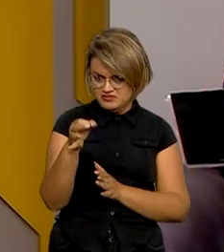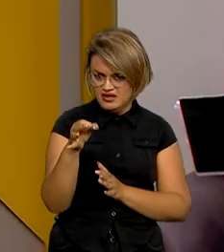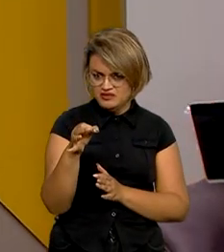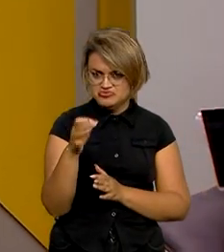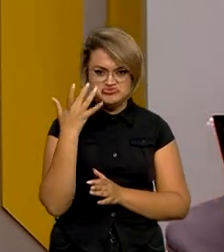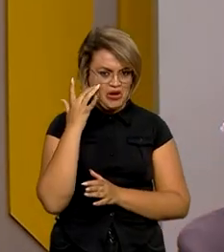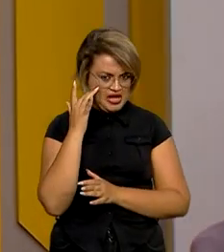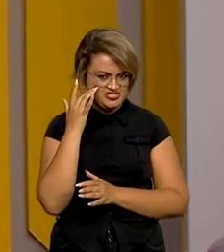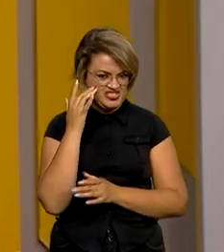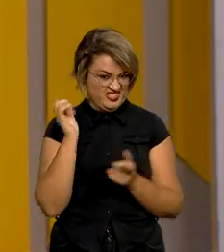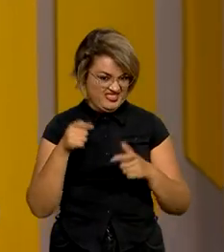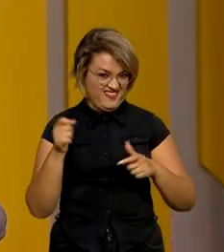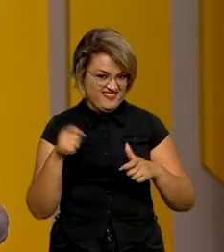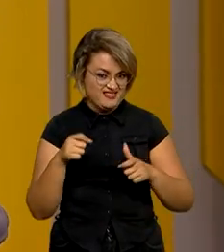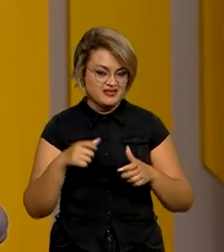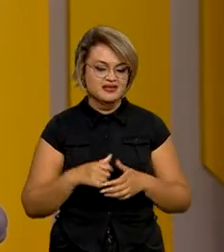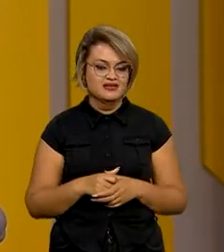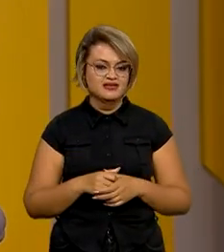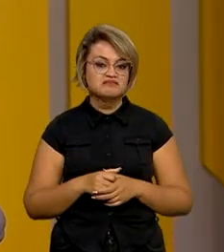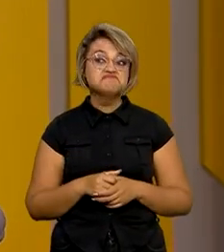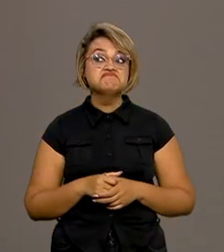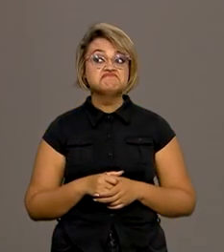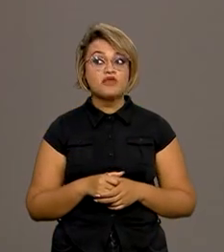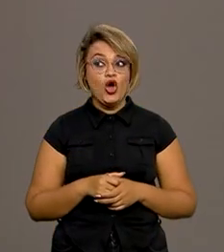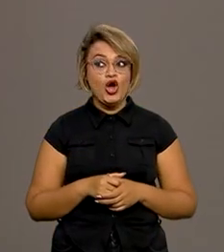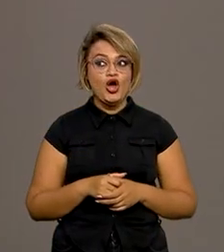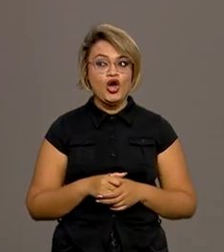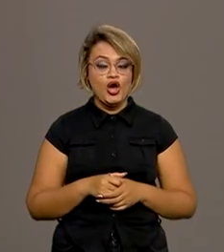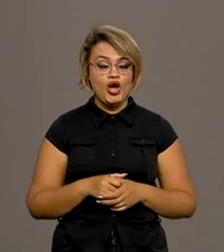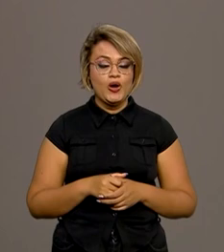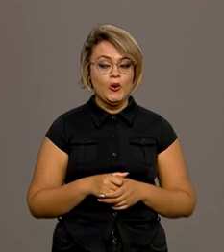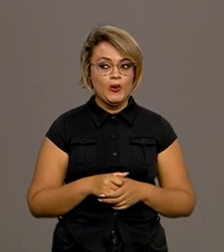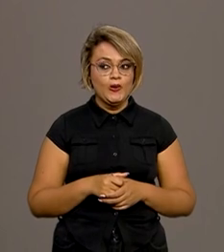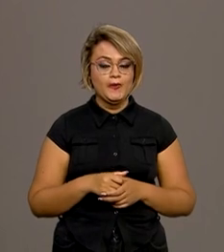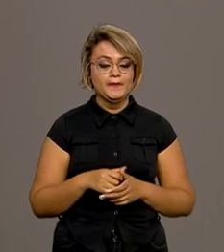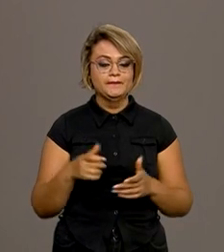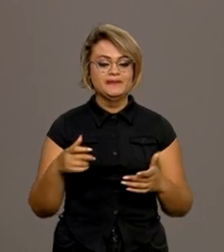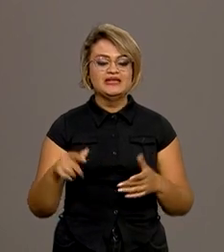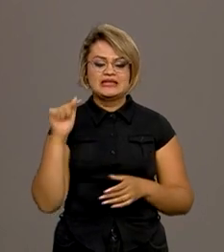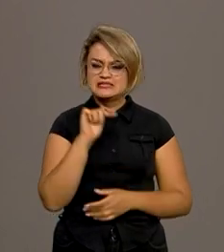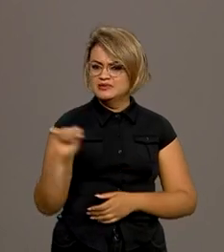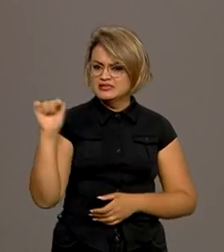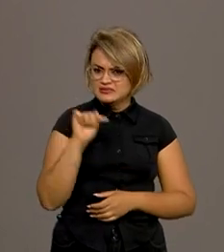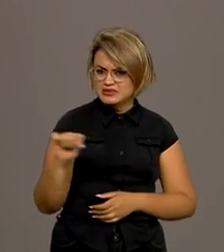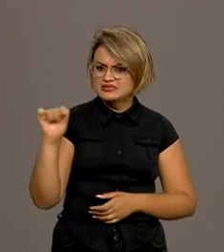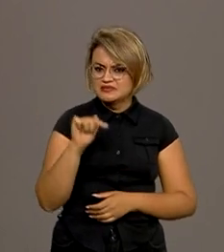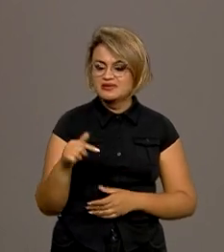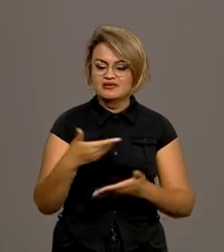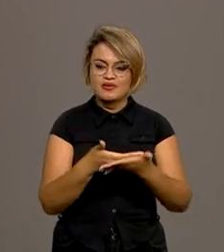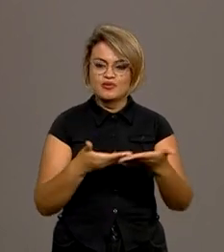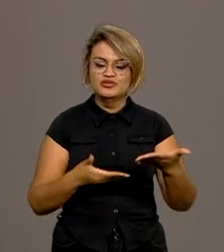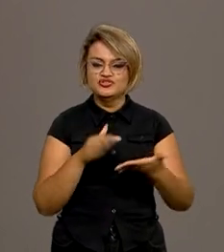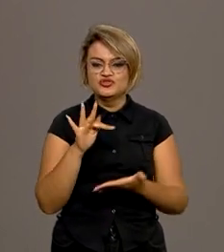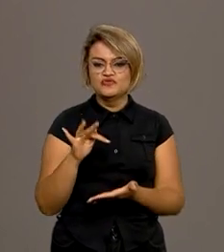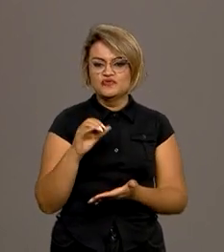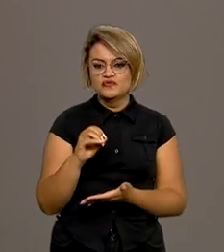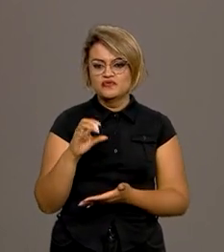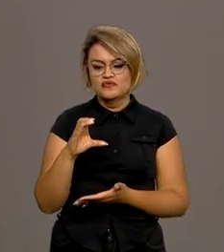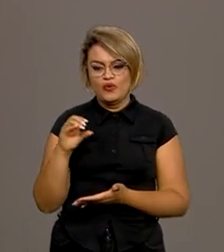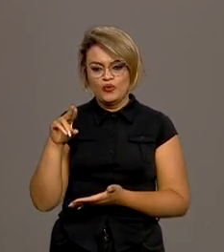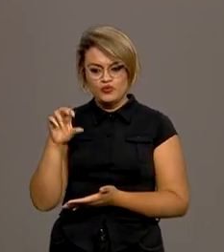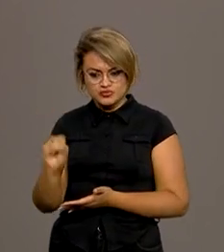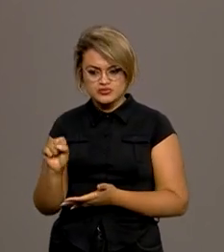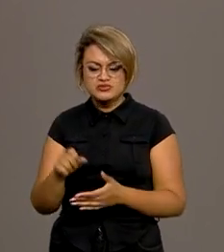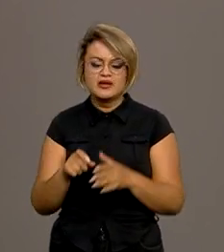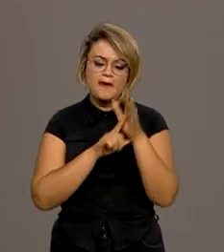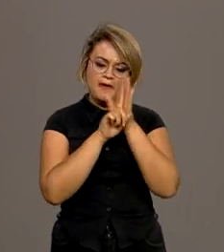considera, então, essa projeção possível? Olha, só para ter uma ideia, né? Semanalmente sai o Boletim Fox, que pesquisa entre os